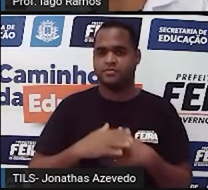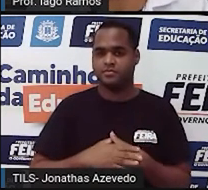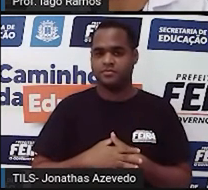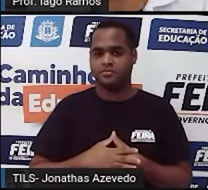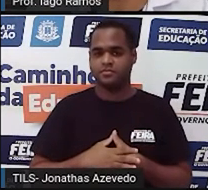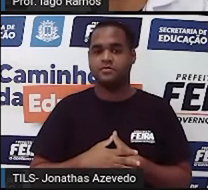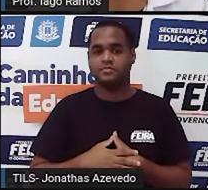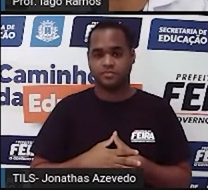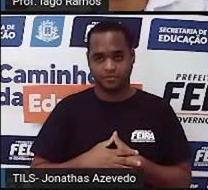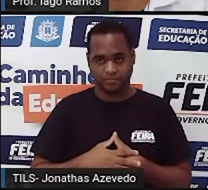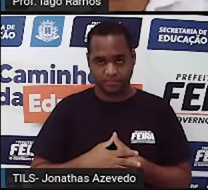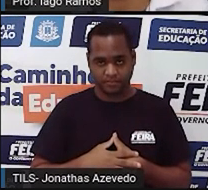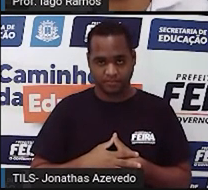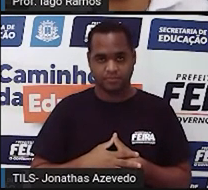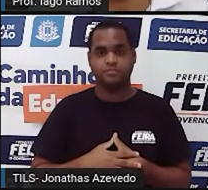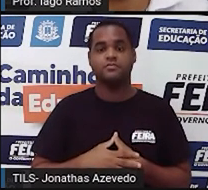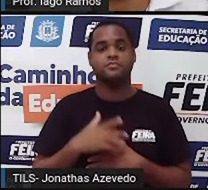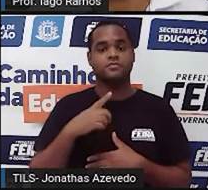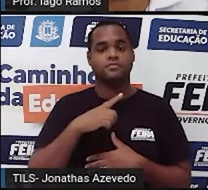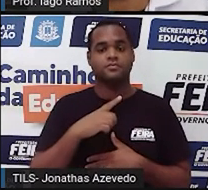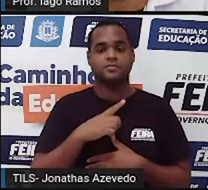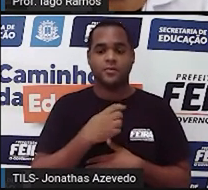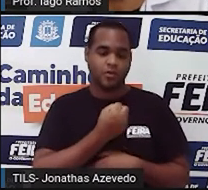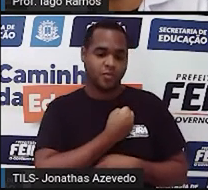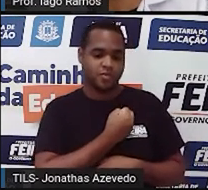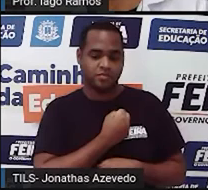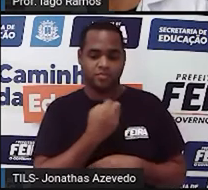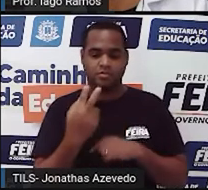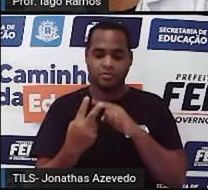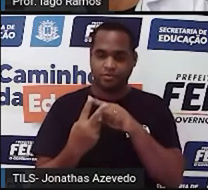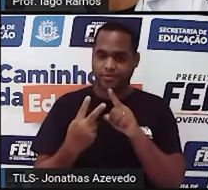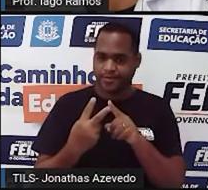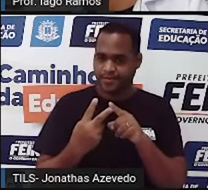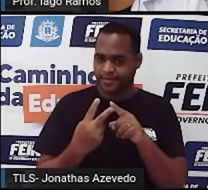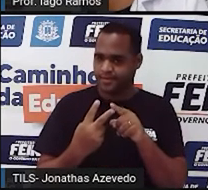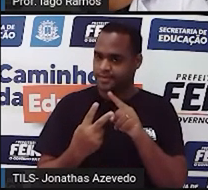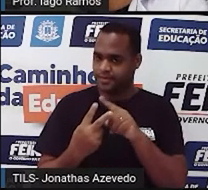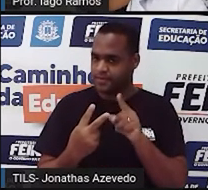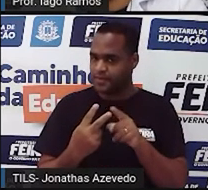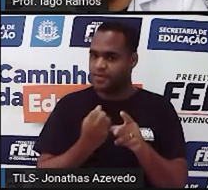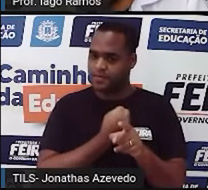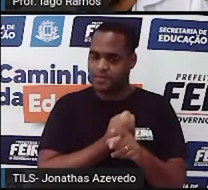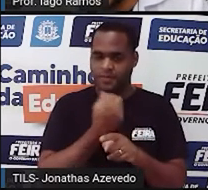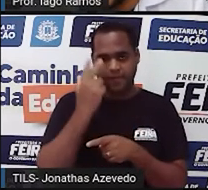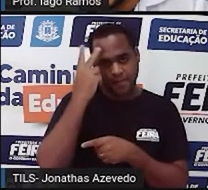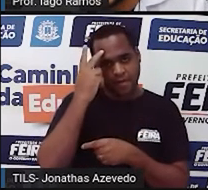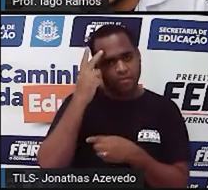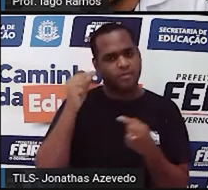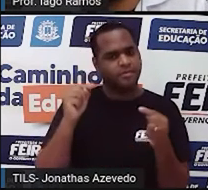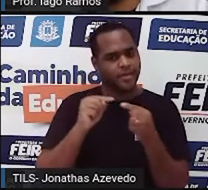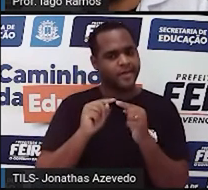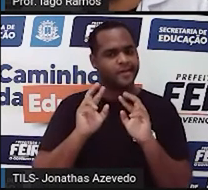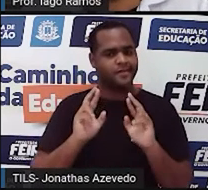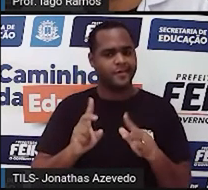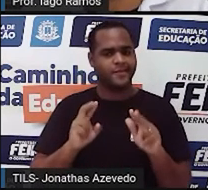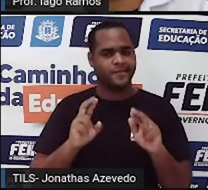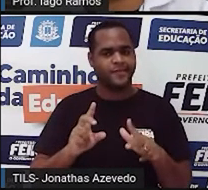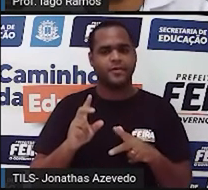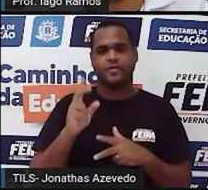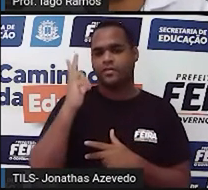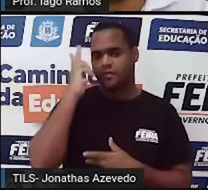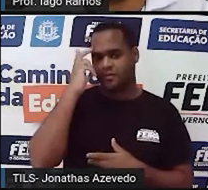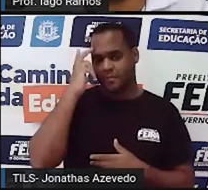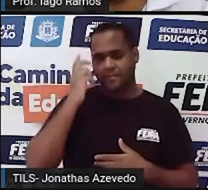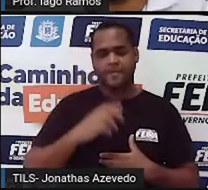entre dois números naturais, o resultado vai ser um número natural. Certo? Mas